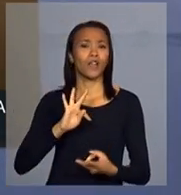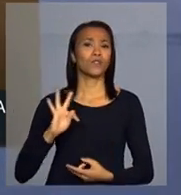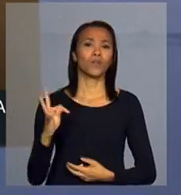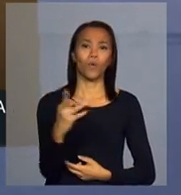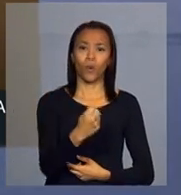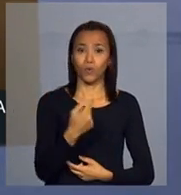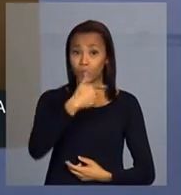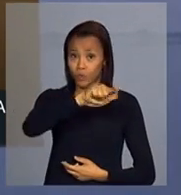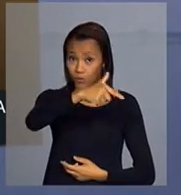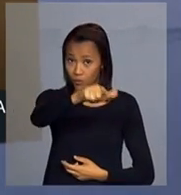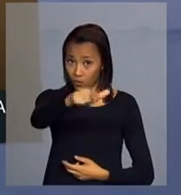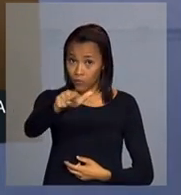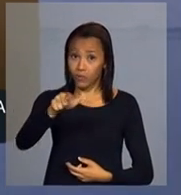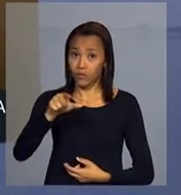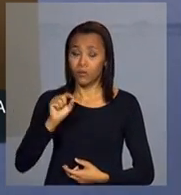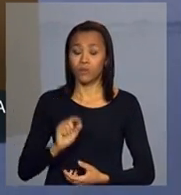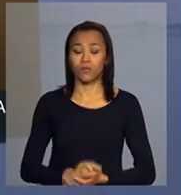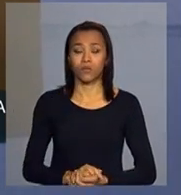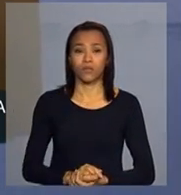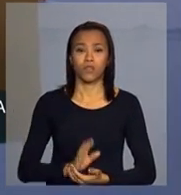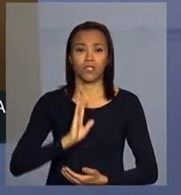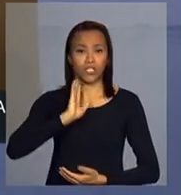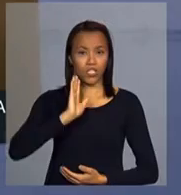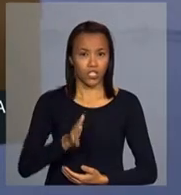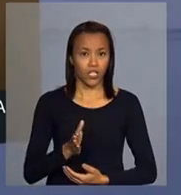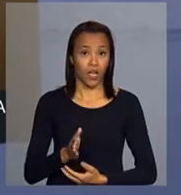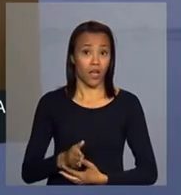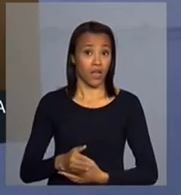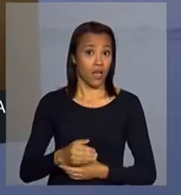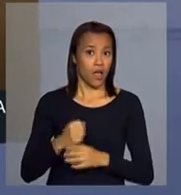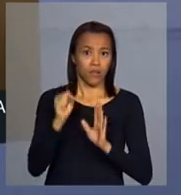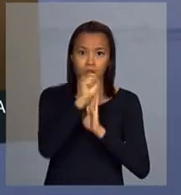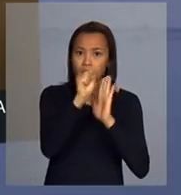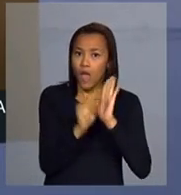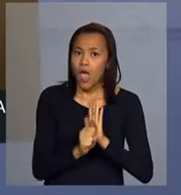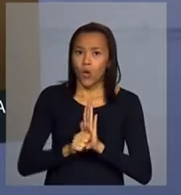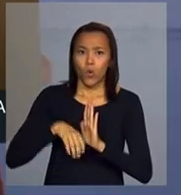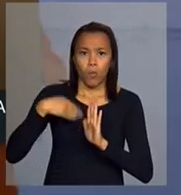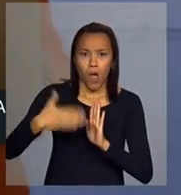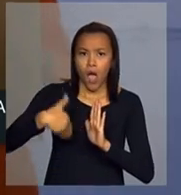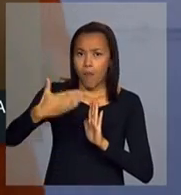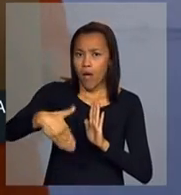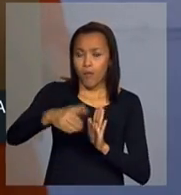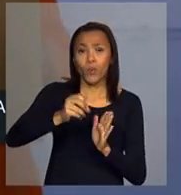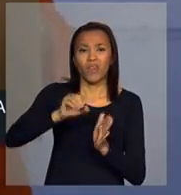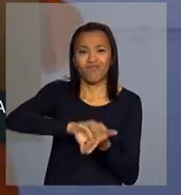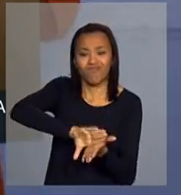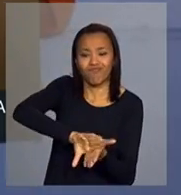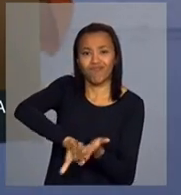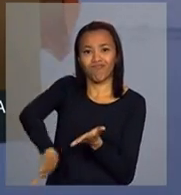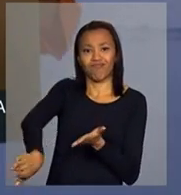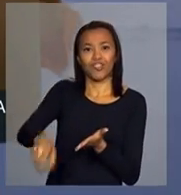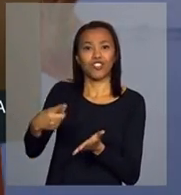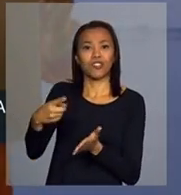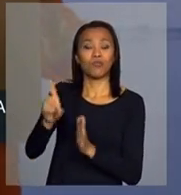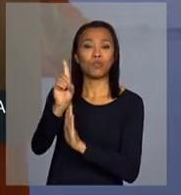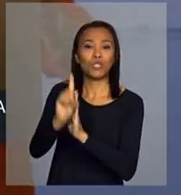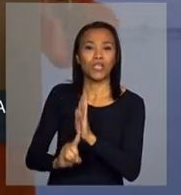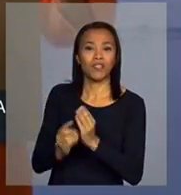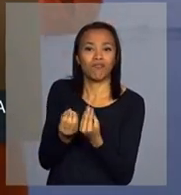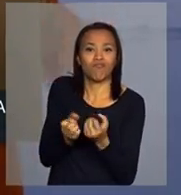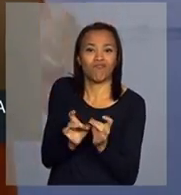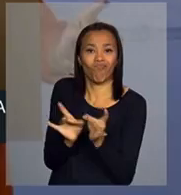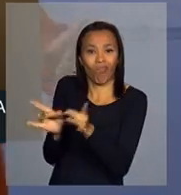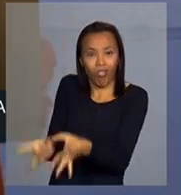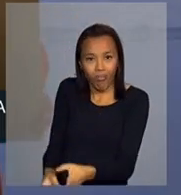aqueles que foram durante séculos marginalizados e excluídos de